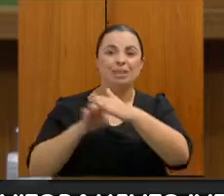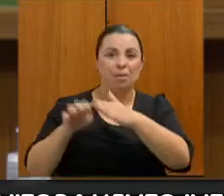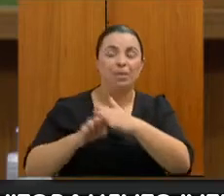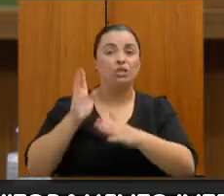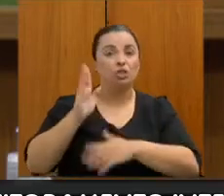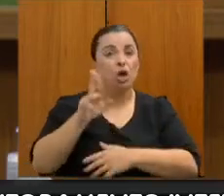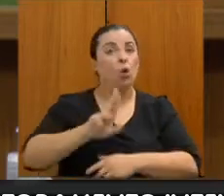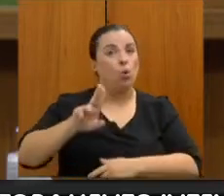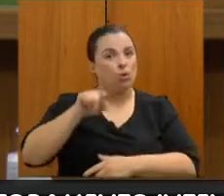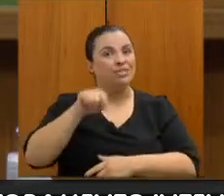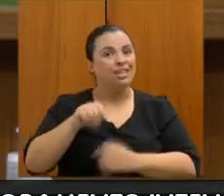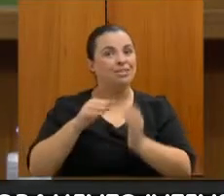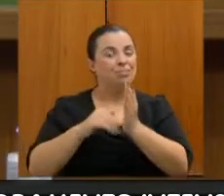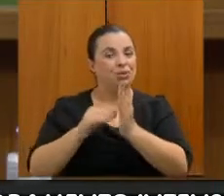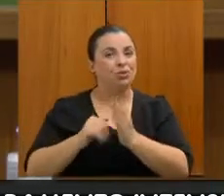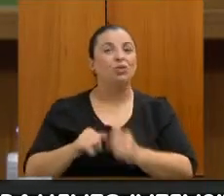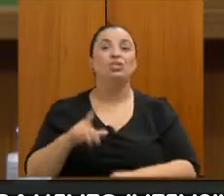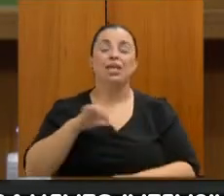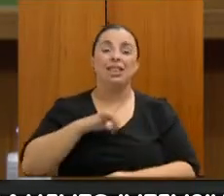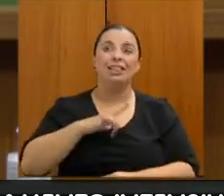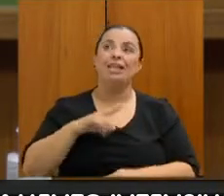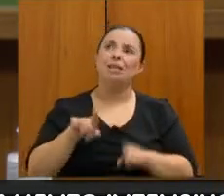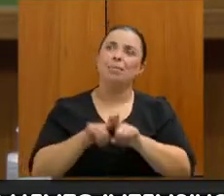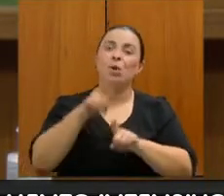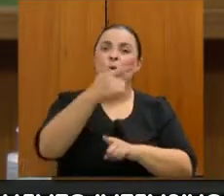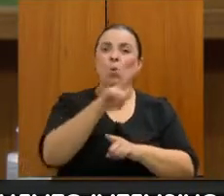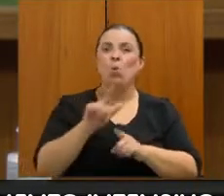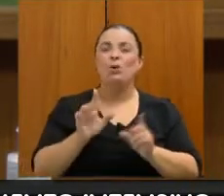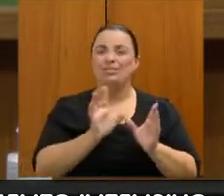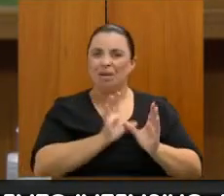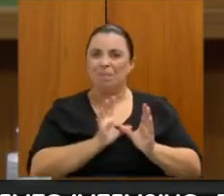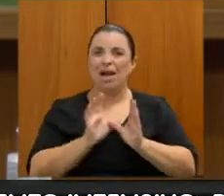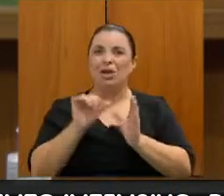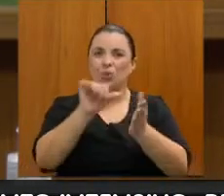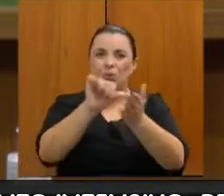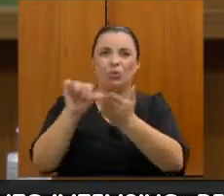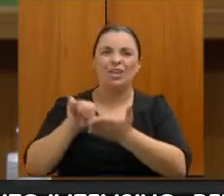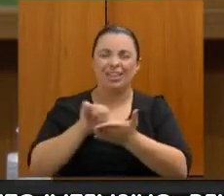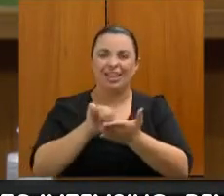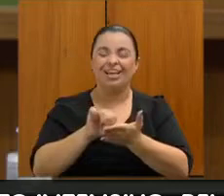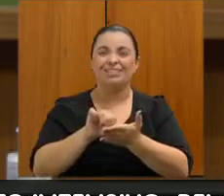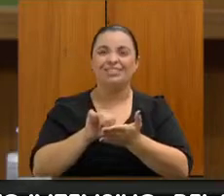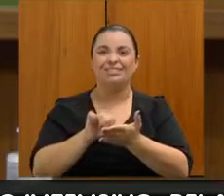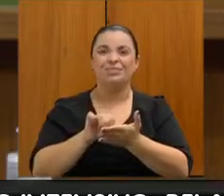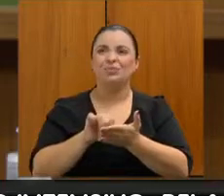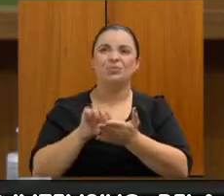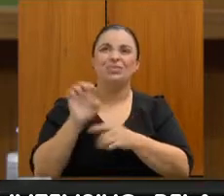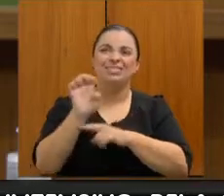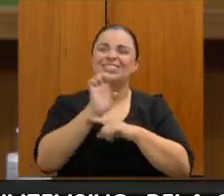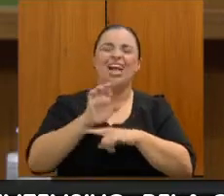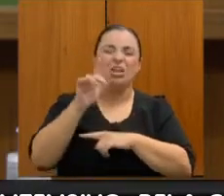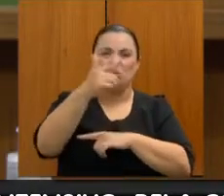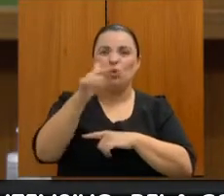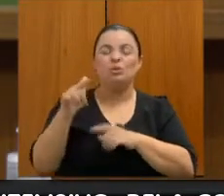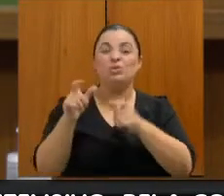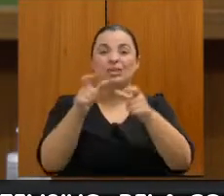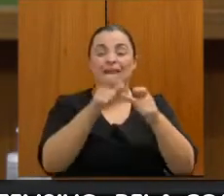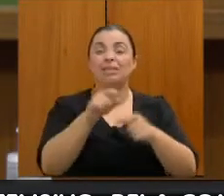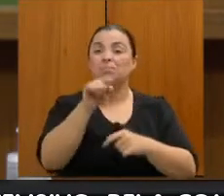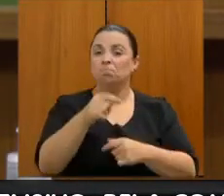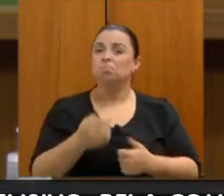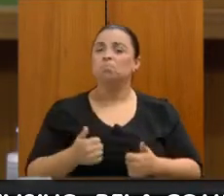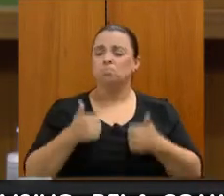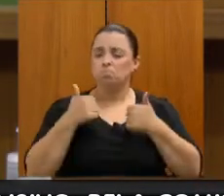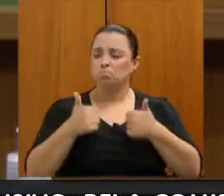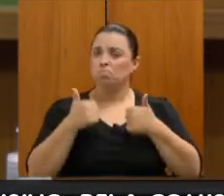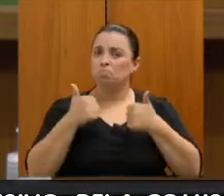E mais outras quatro no Estado, que também têm sido bastante favoráveis com os resultados